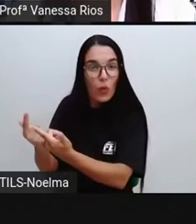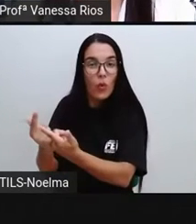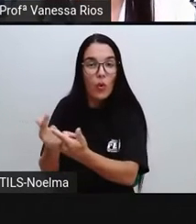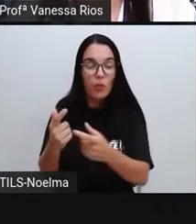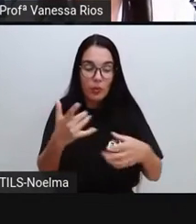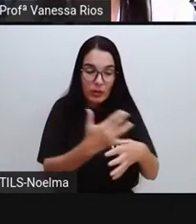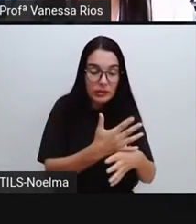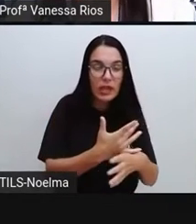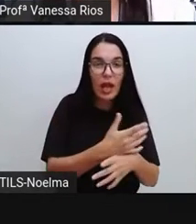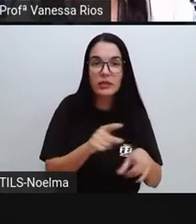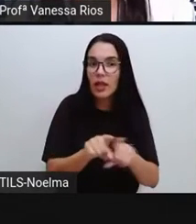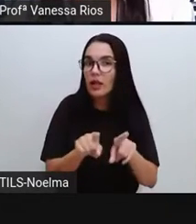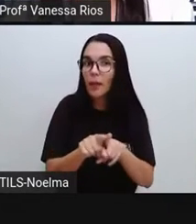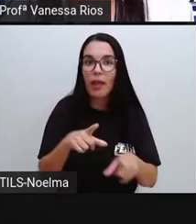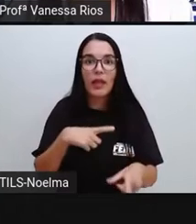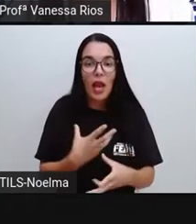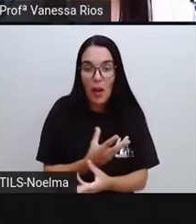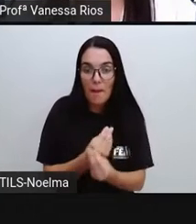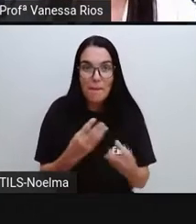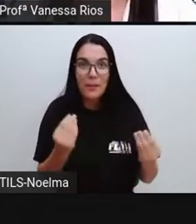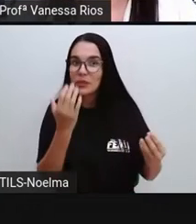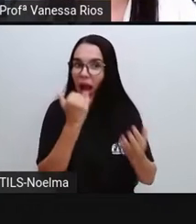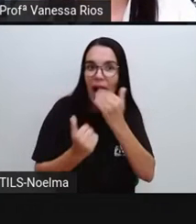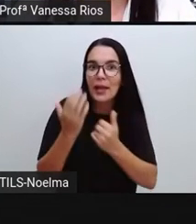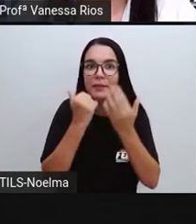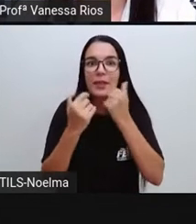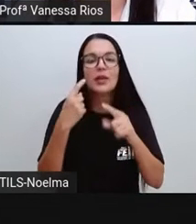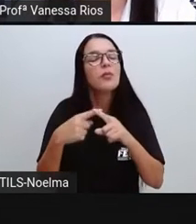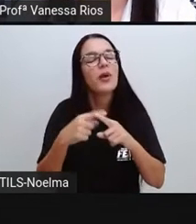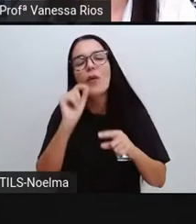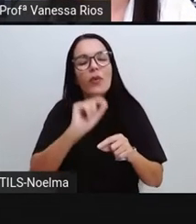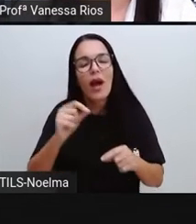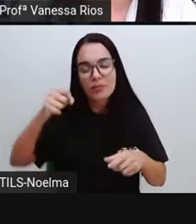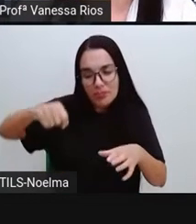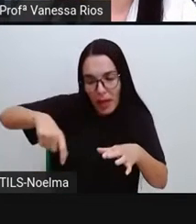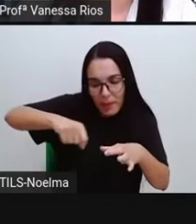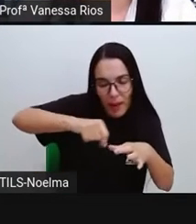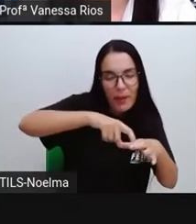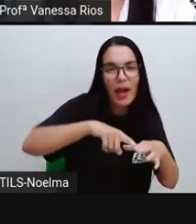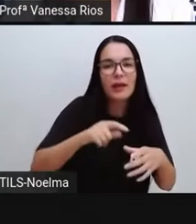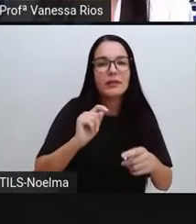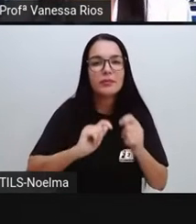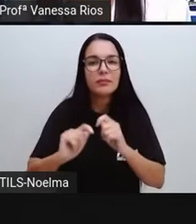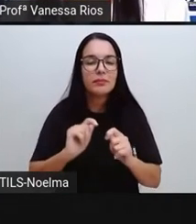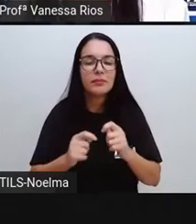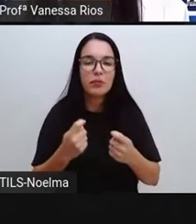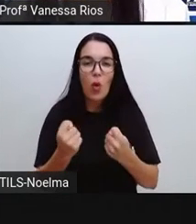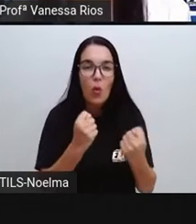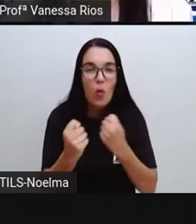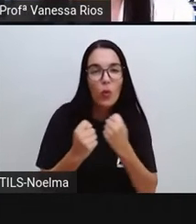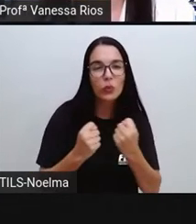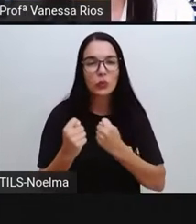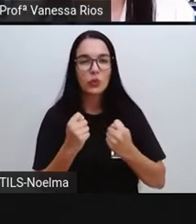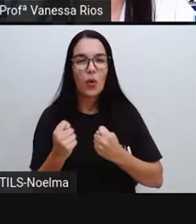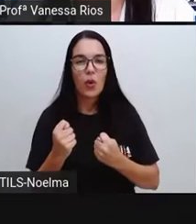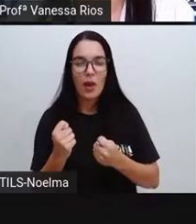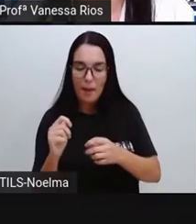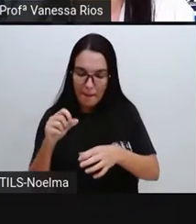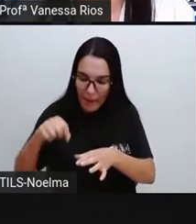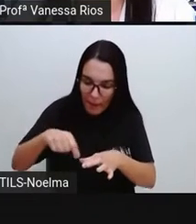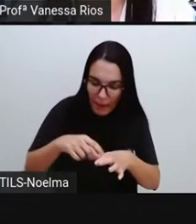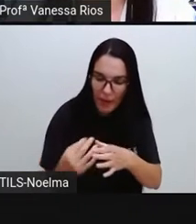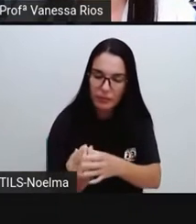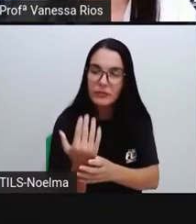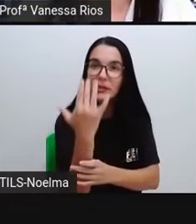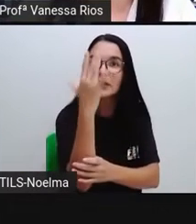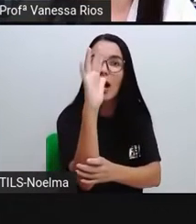em excesso diante aí da própria produção, o domínio do plantar e do colher fez com que tivessem